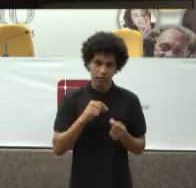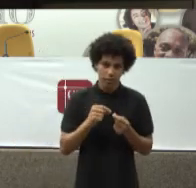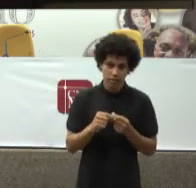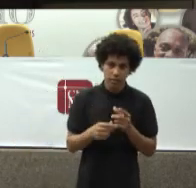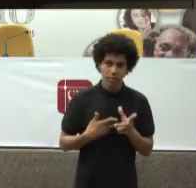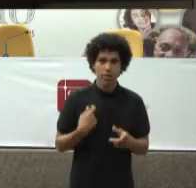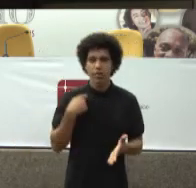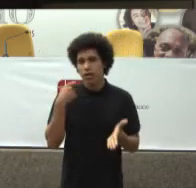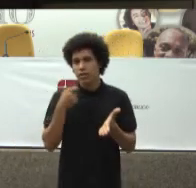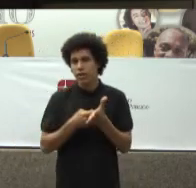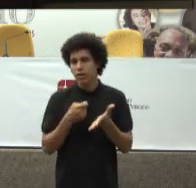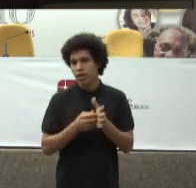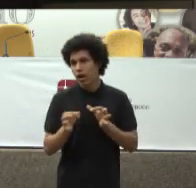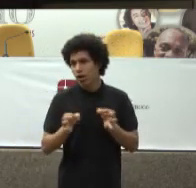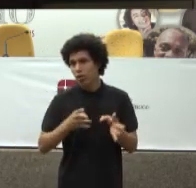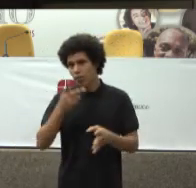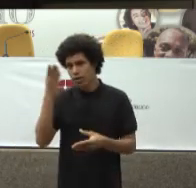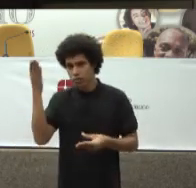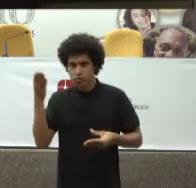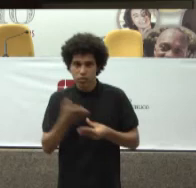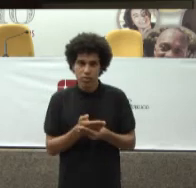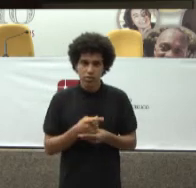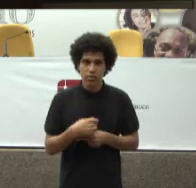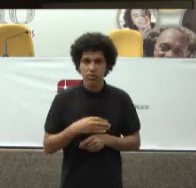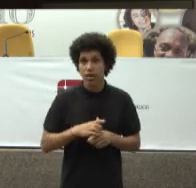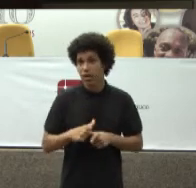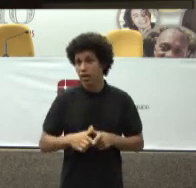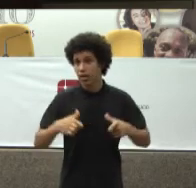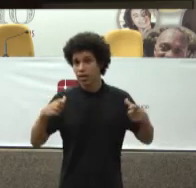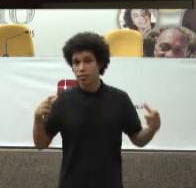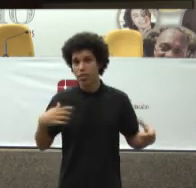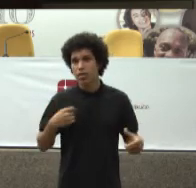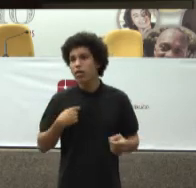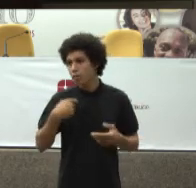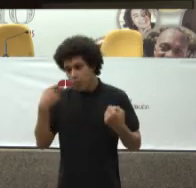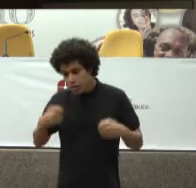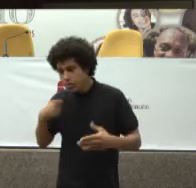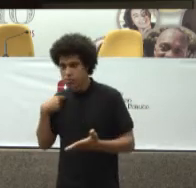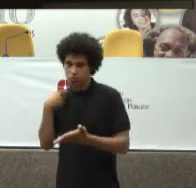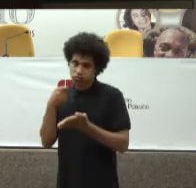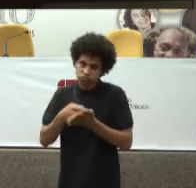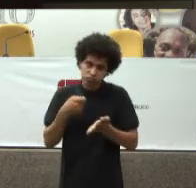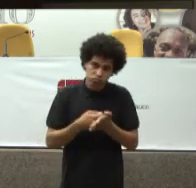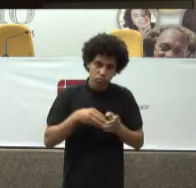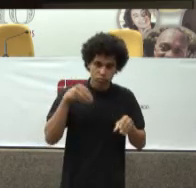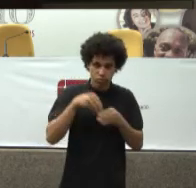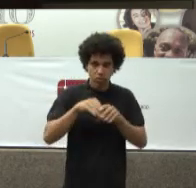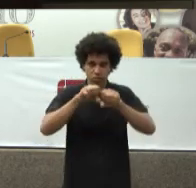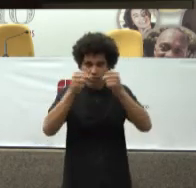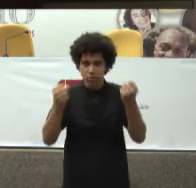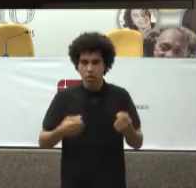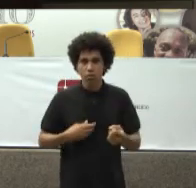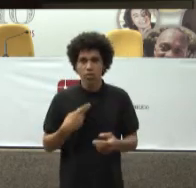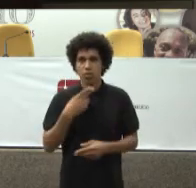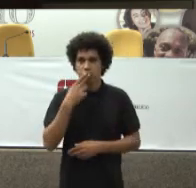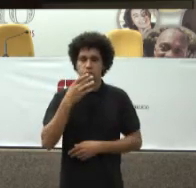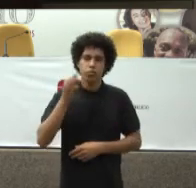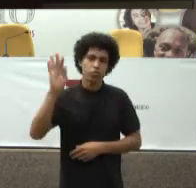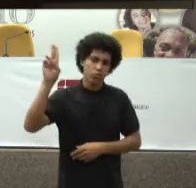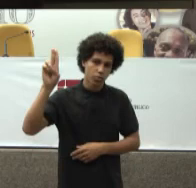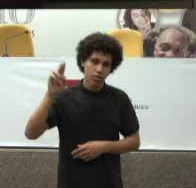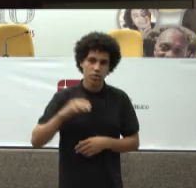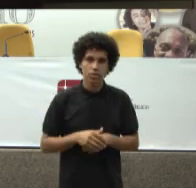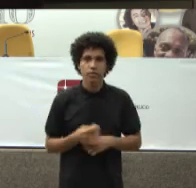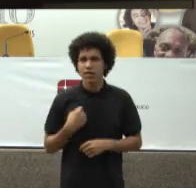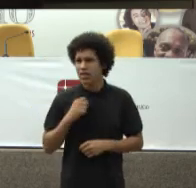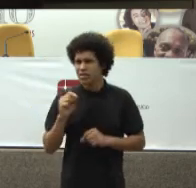lidar Com essas demandas Que na grande maioria São demandas Por cumprir A promessa Do sistema Mas sem criar Um